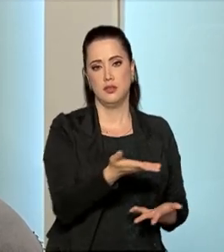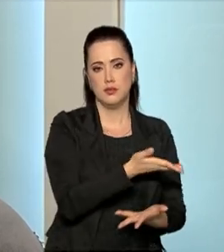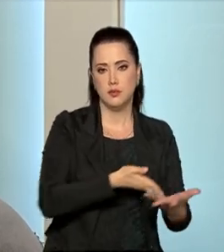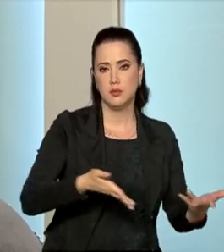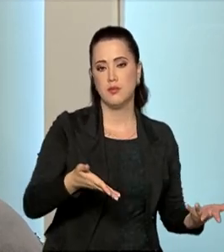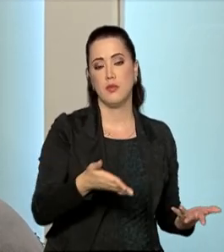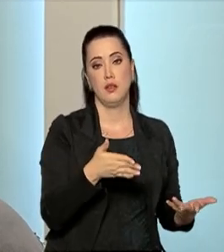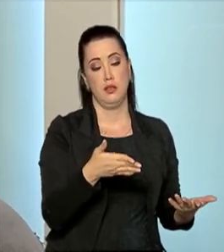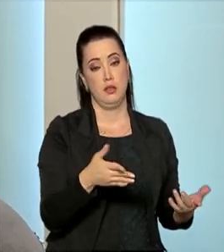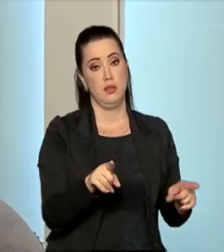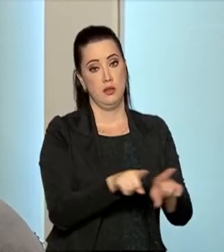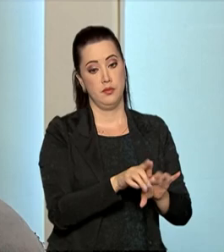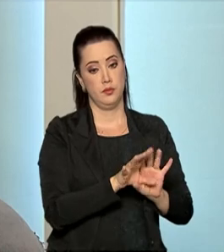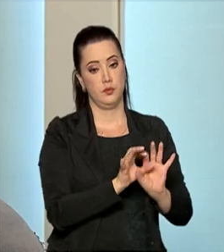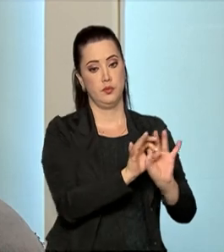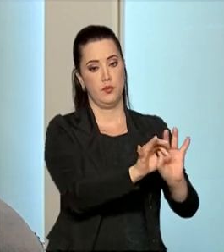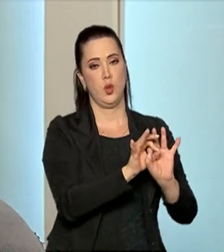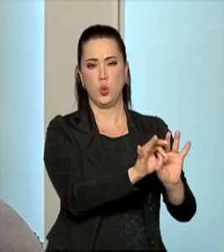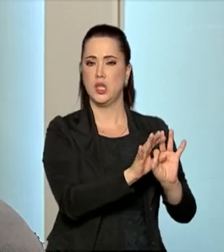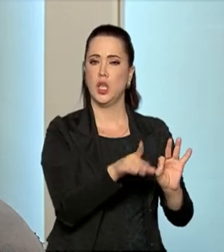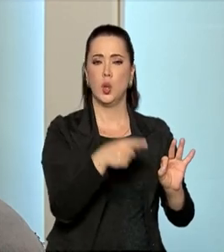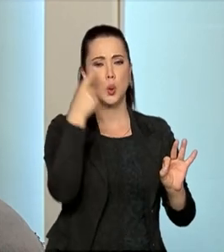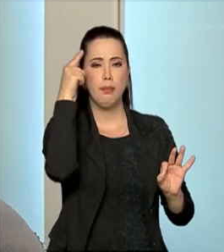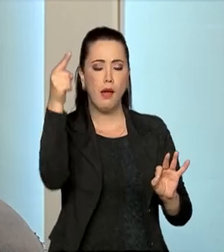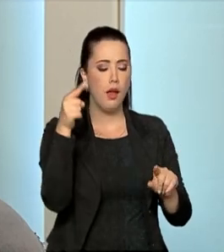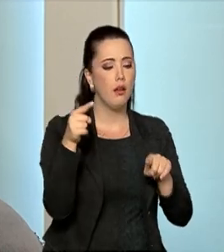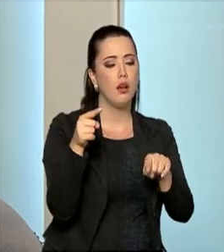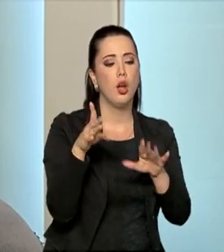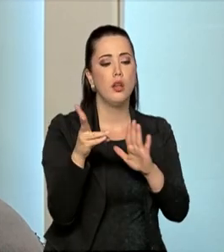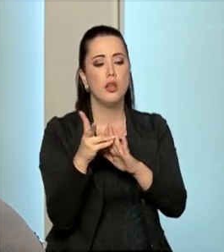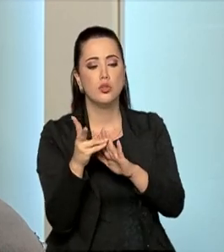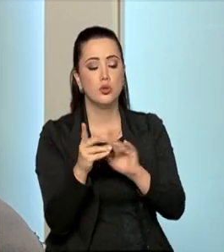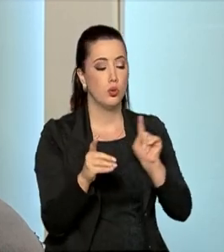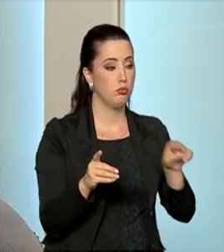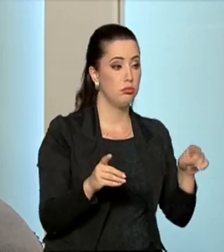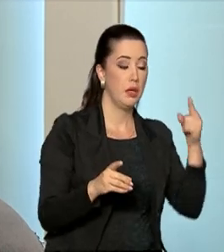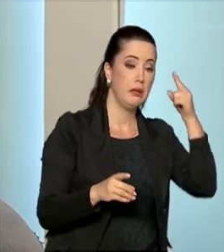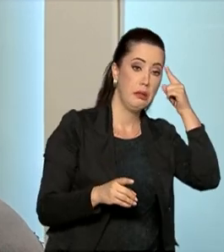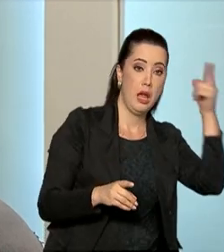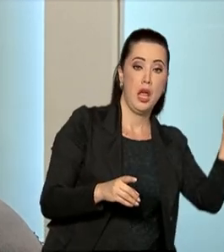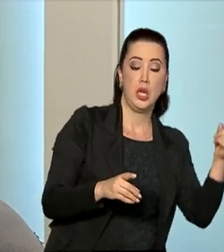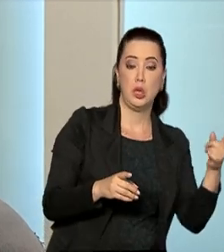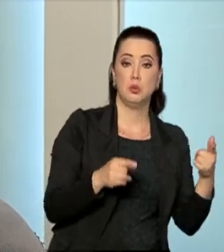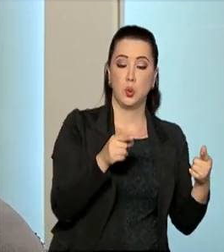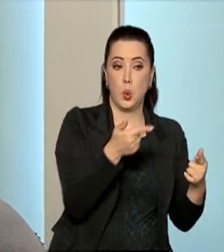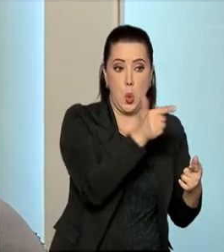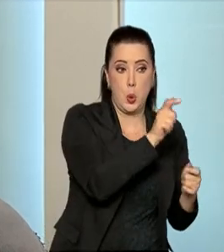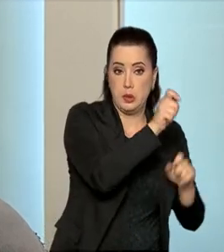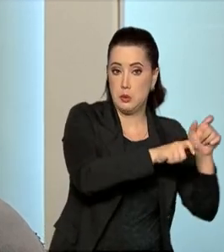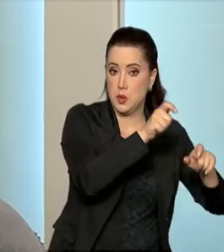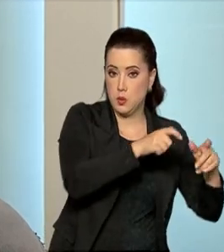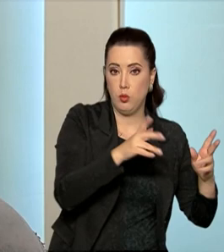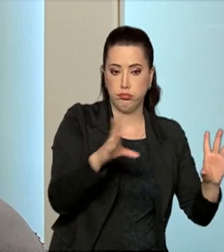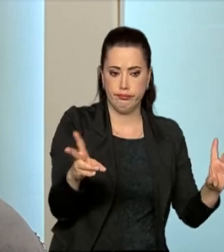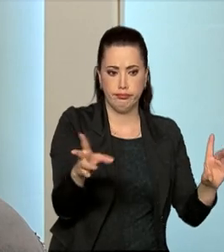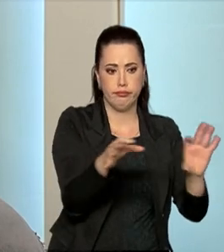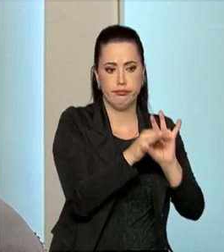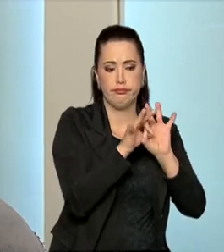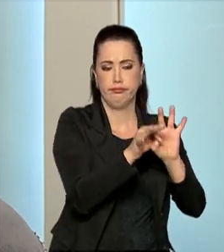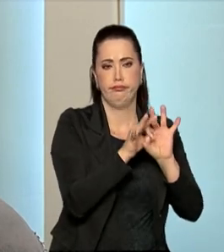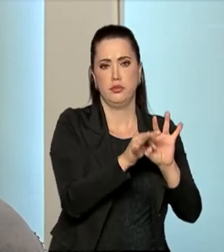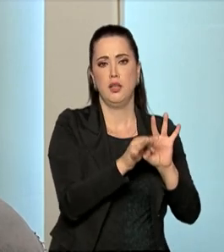caldeamento de ideias é que faz uma democracia verdadeira. De modo que eu acho que há